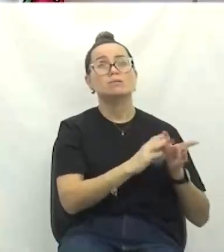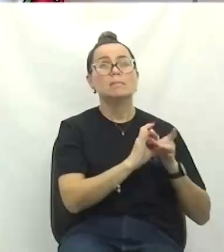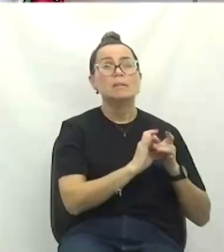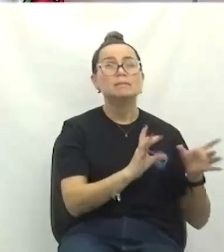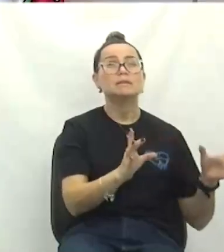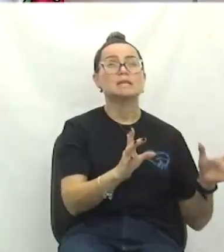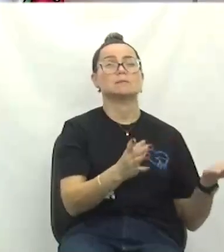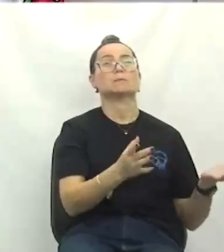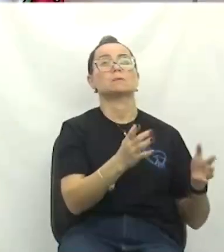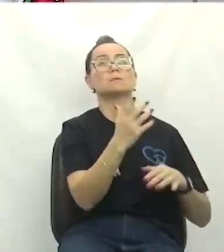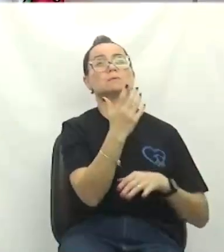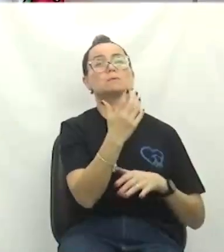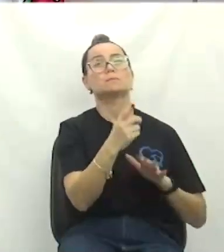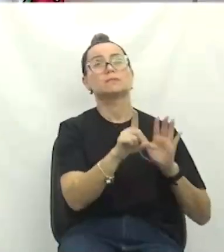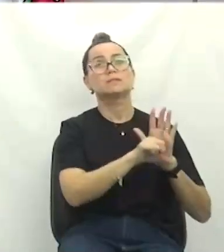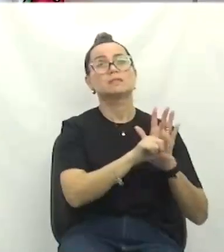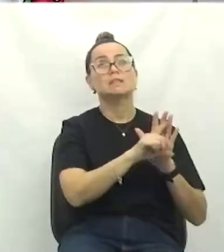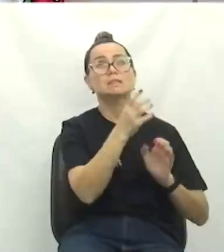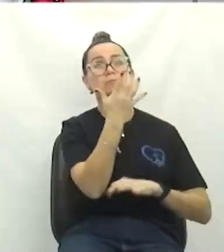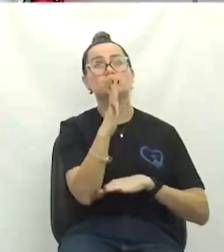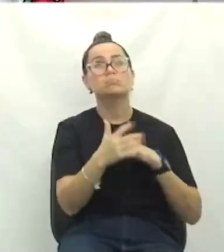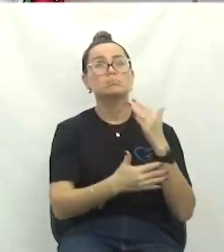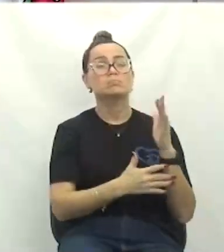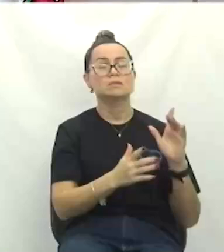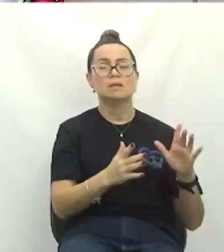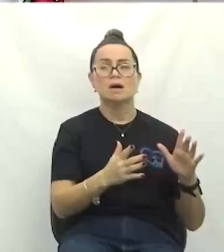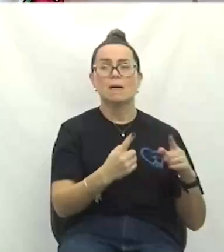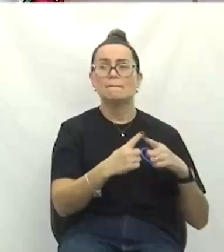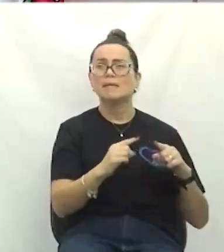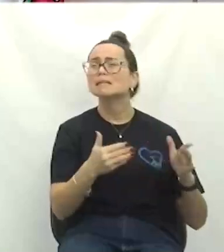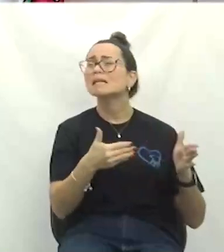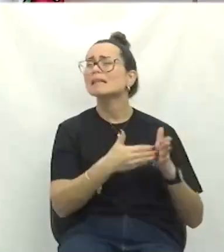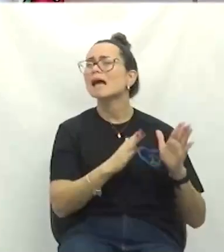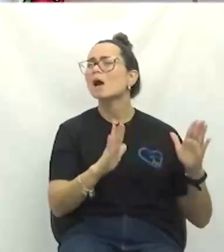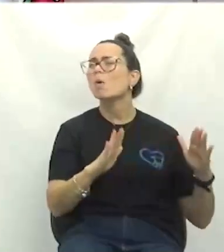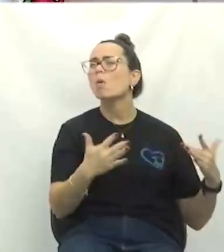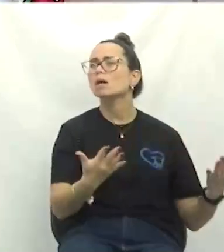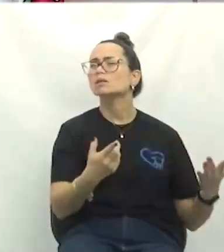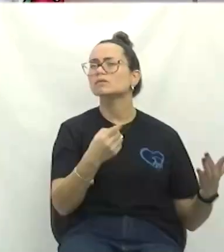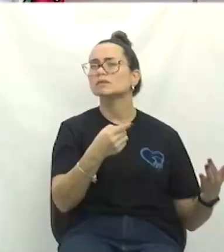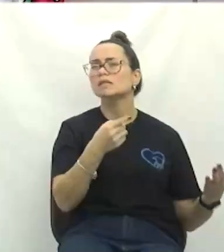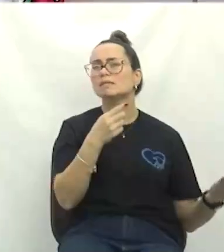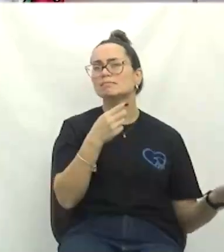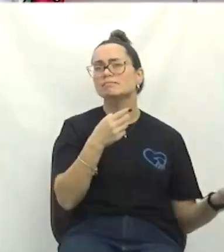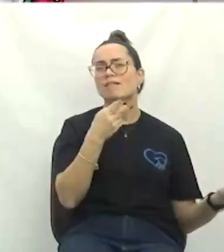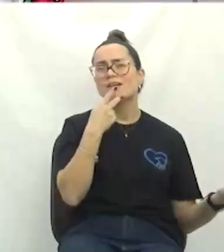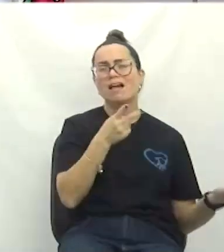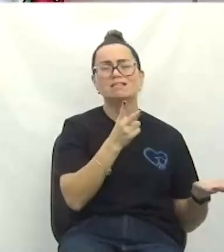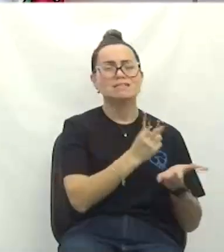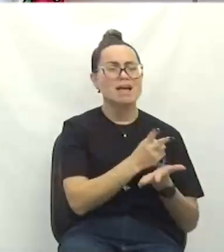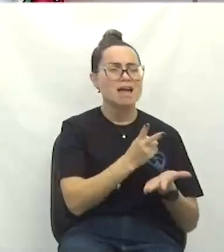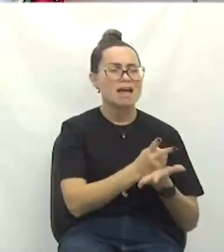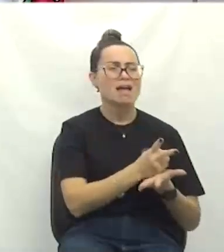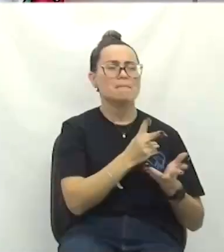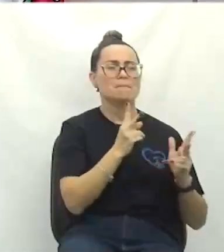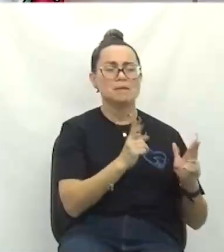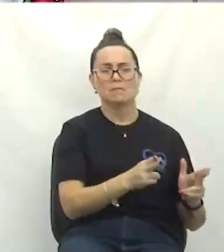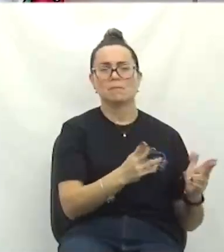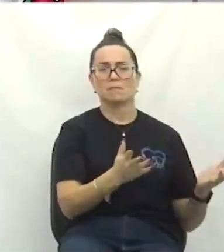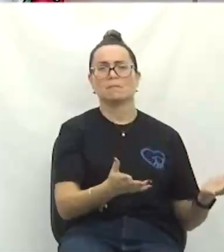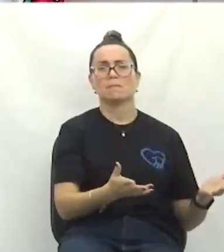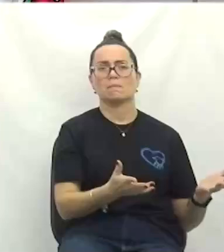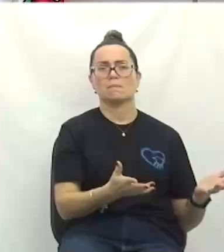Então, até quando você vai dar a mesma alegação? E a chuva? Agora parou a chuva, não tem mais essa. Então,